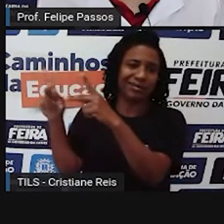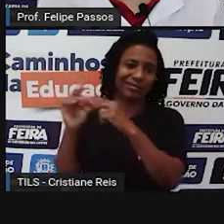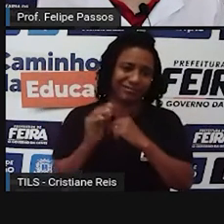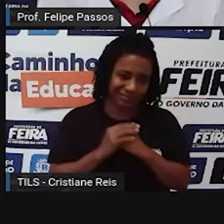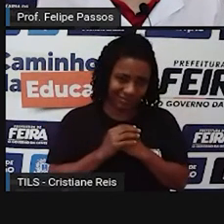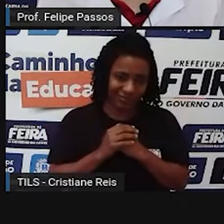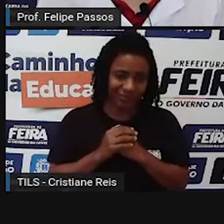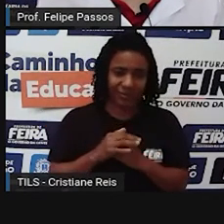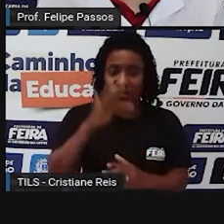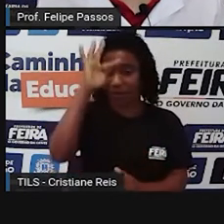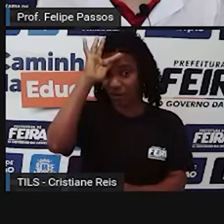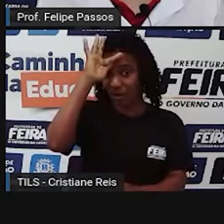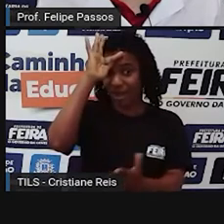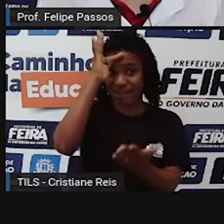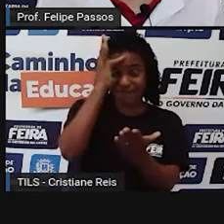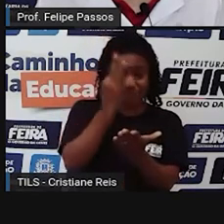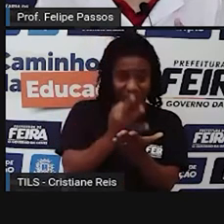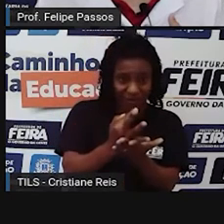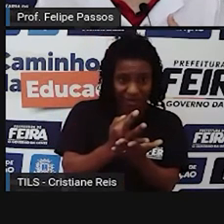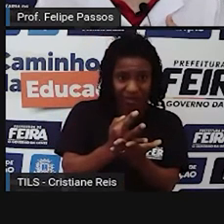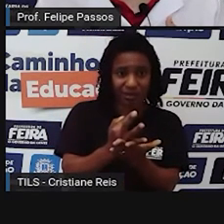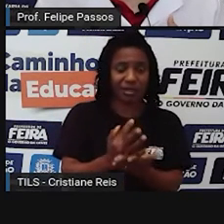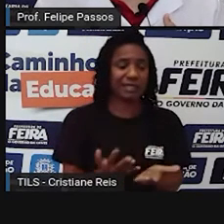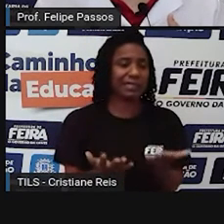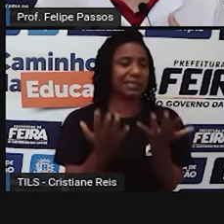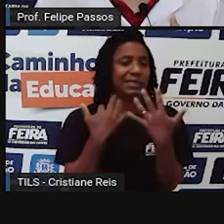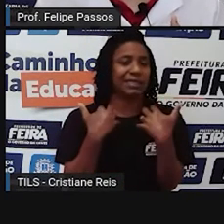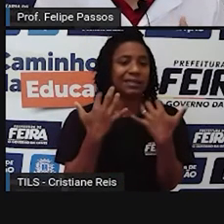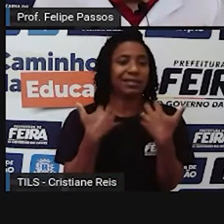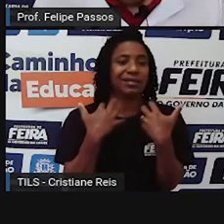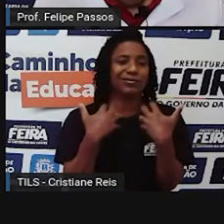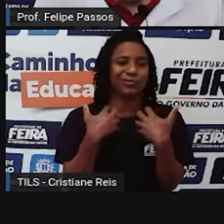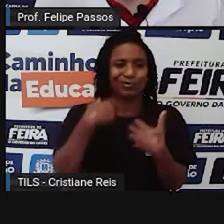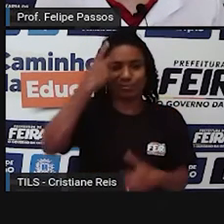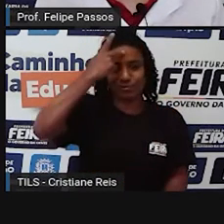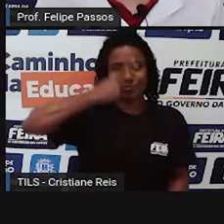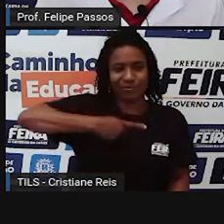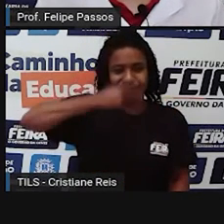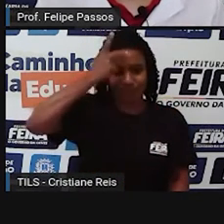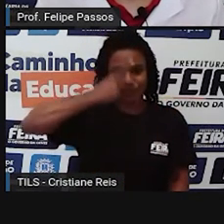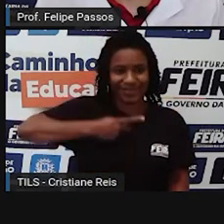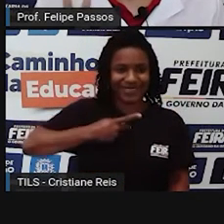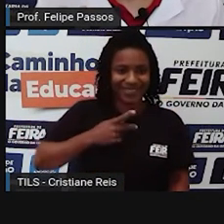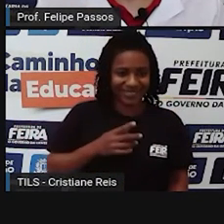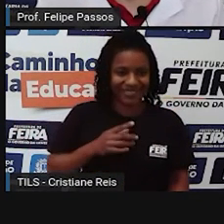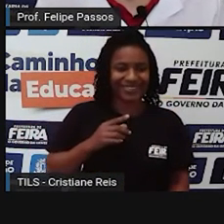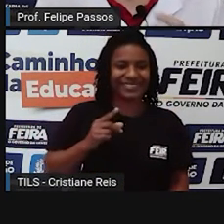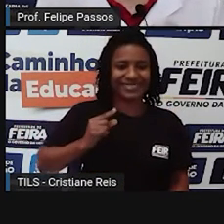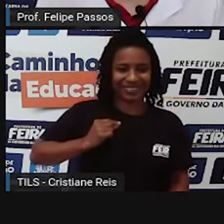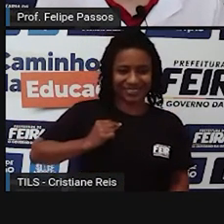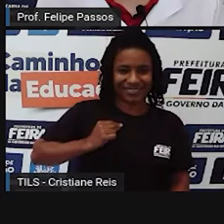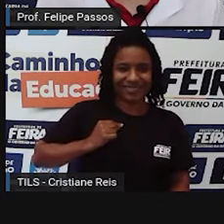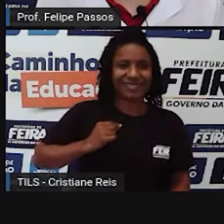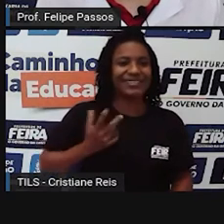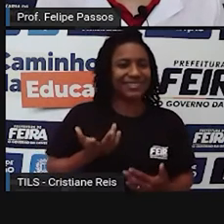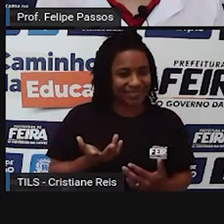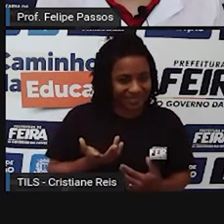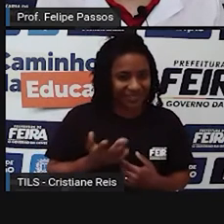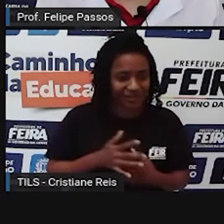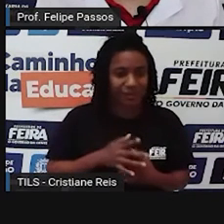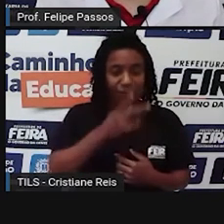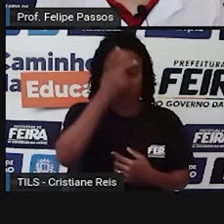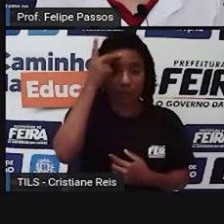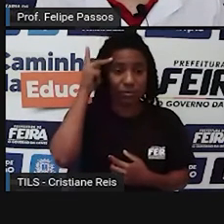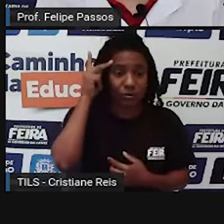processo pessoal, é a pessoa, o indivíduo, opa, batindo o microfone aí, desculpa, é a pessoa, o